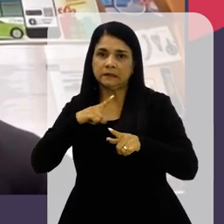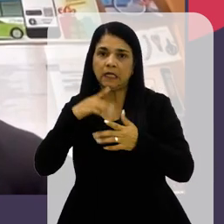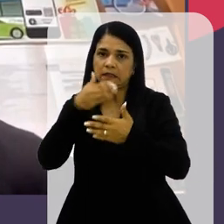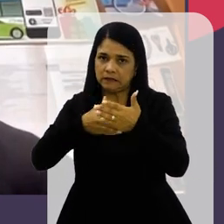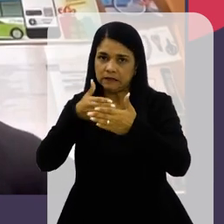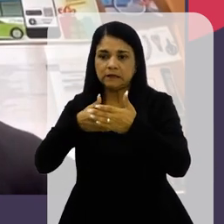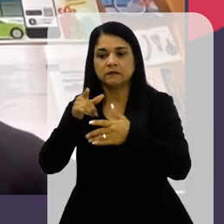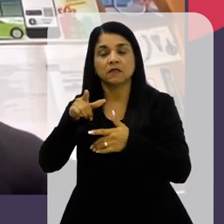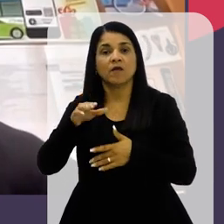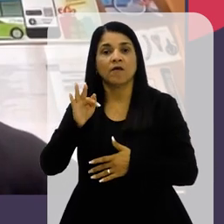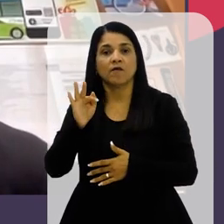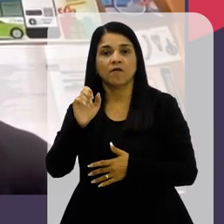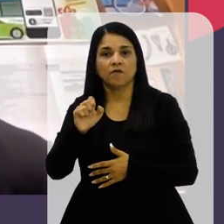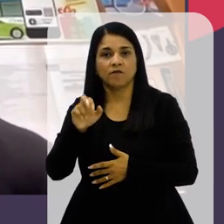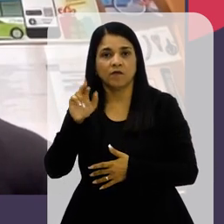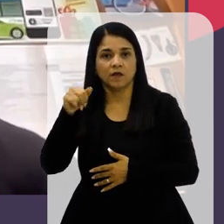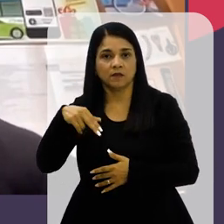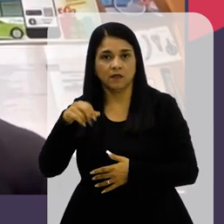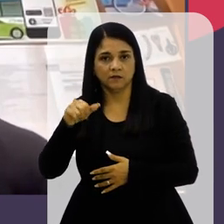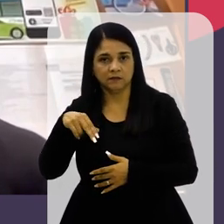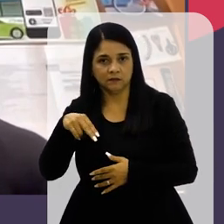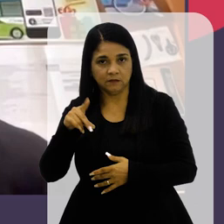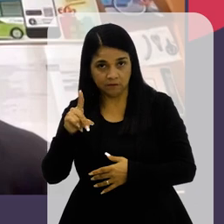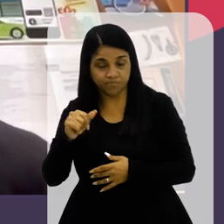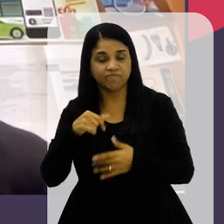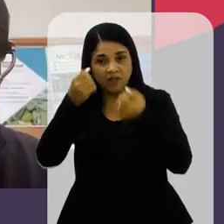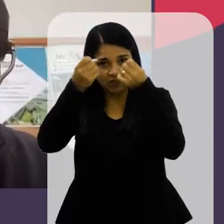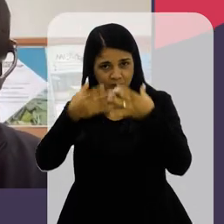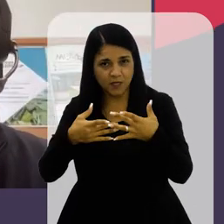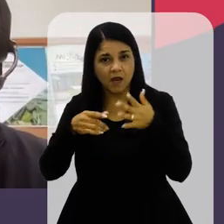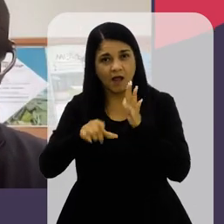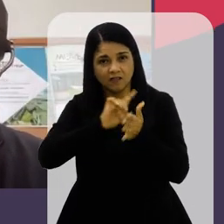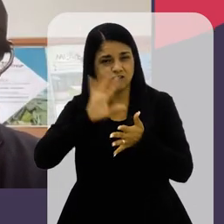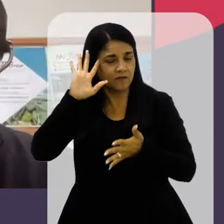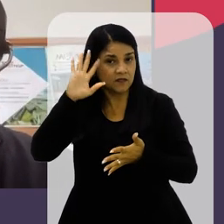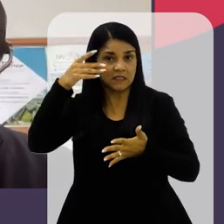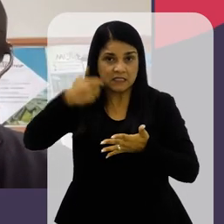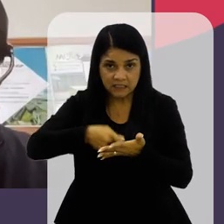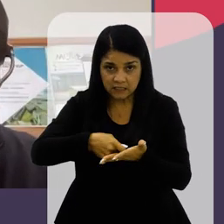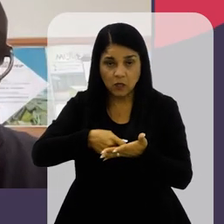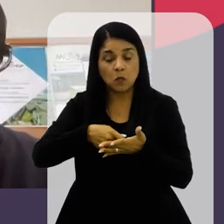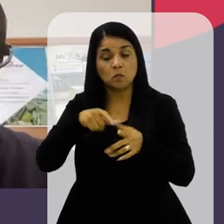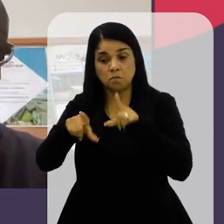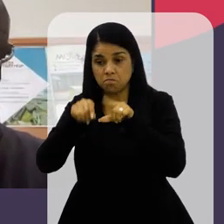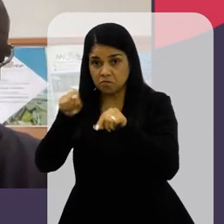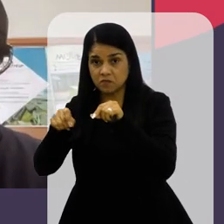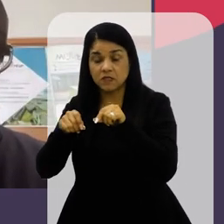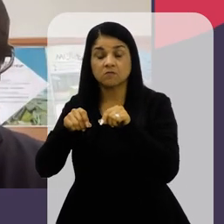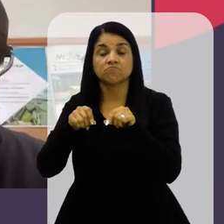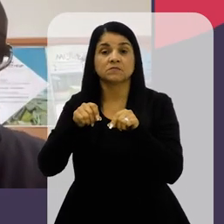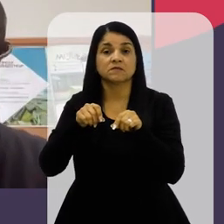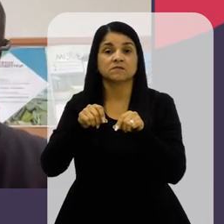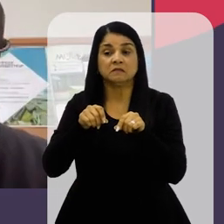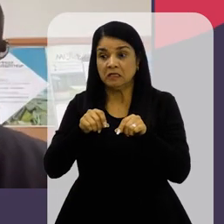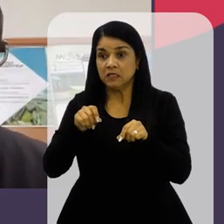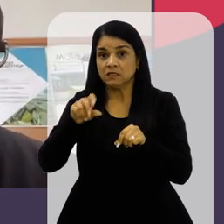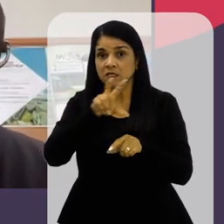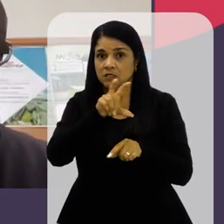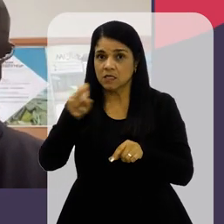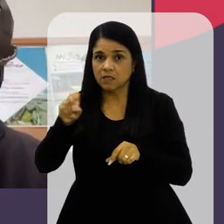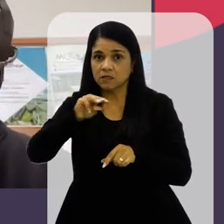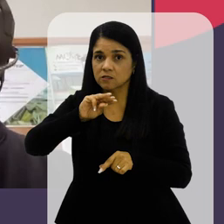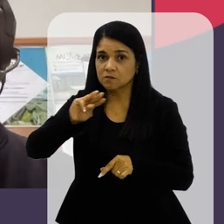Limitações Que Fernanda Vai poder Descrever Mas ela teve De tomar Decisões E retirar Uma amostra Dessas 500 mil